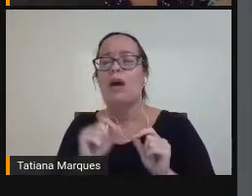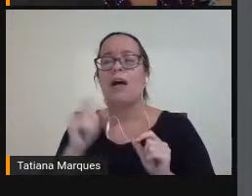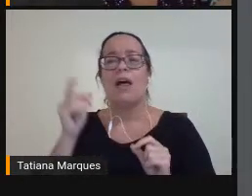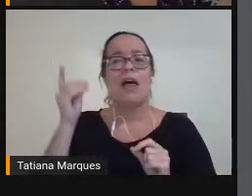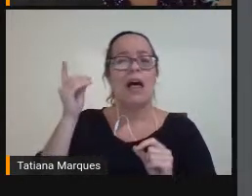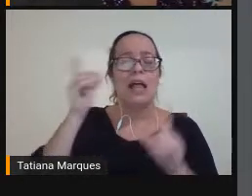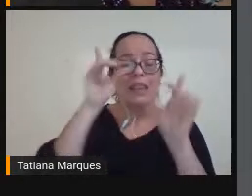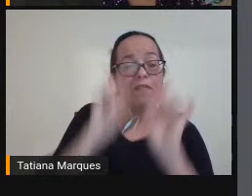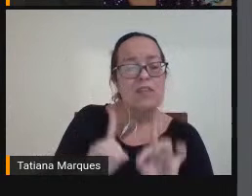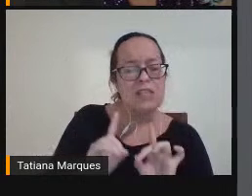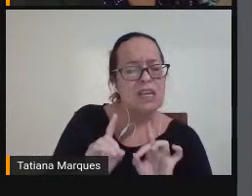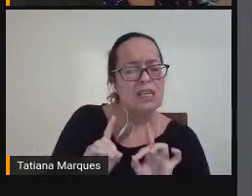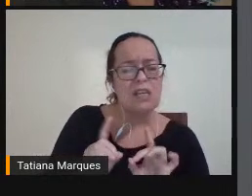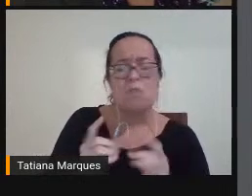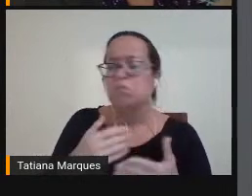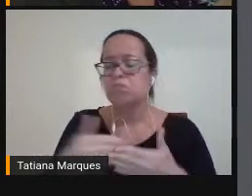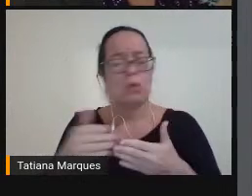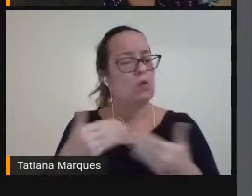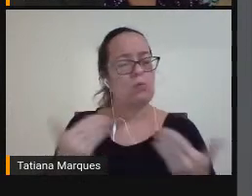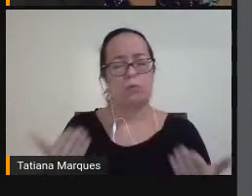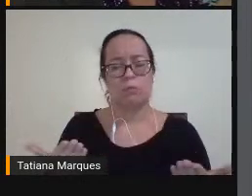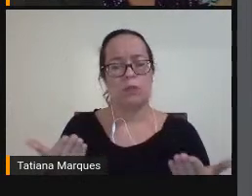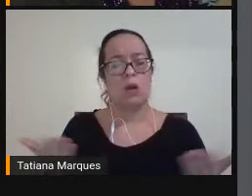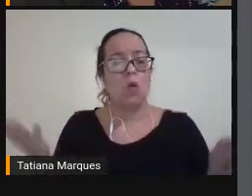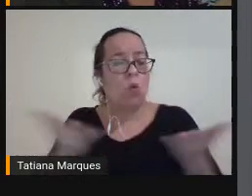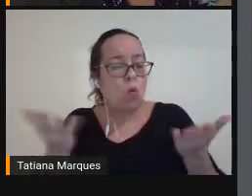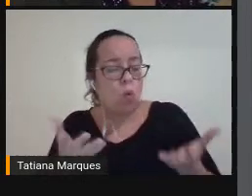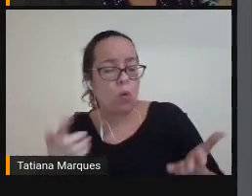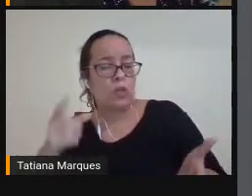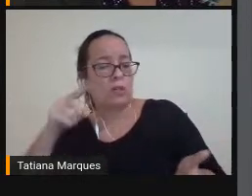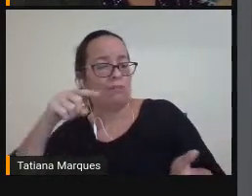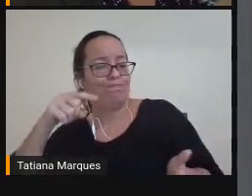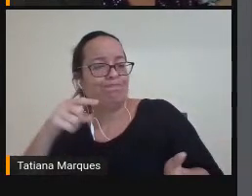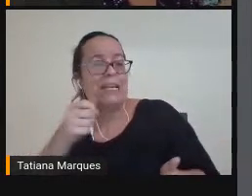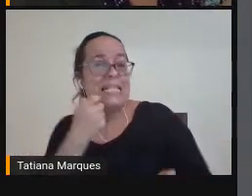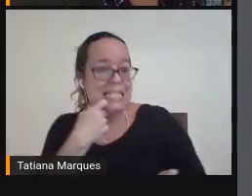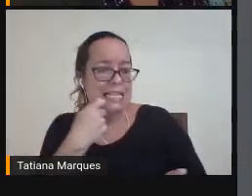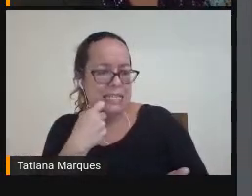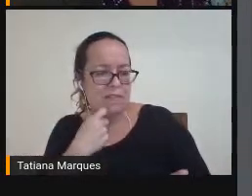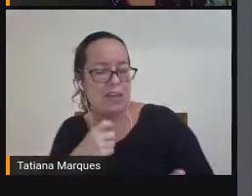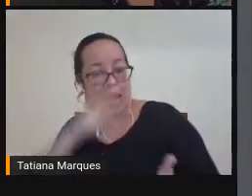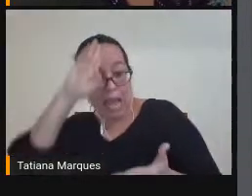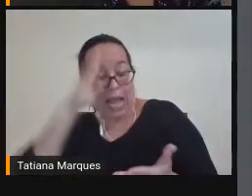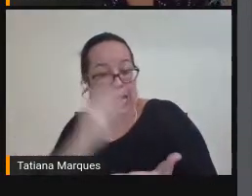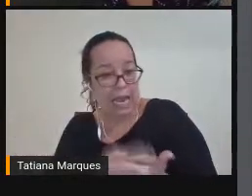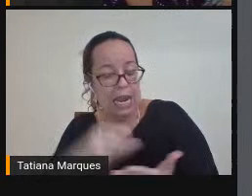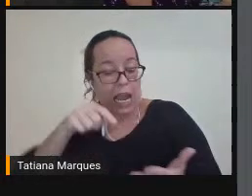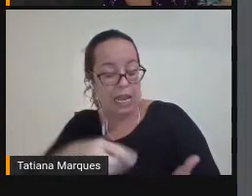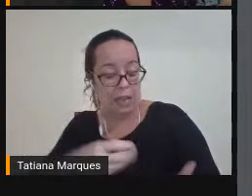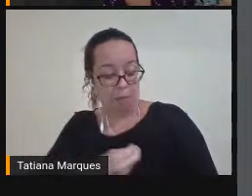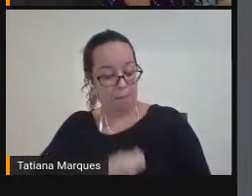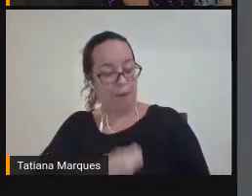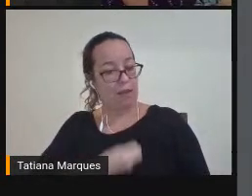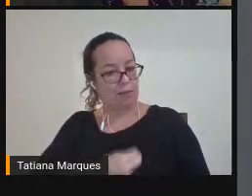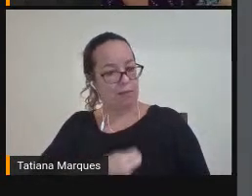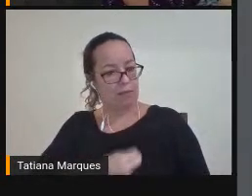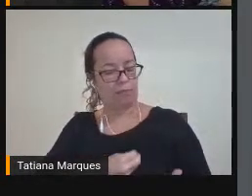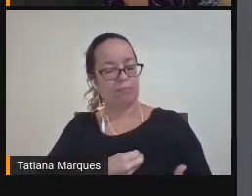Nós que estamos Aqui hoje Numa noite De sexta-feira Acreditamos Que a participação